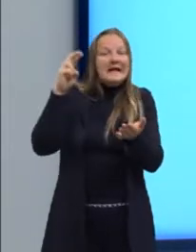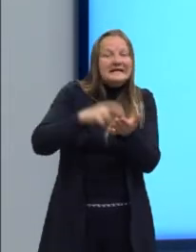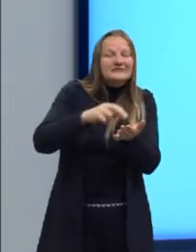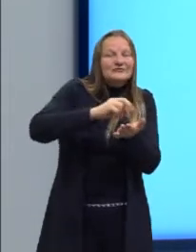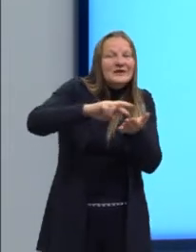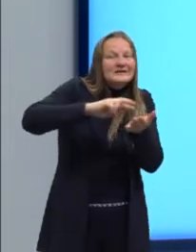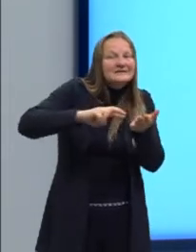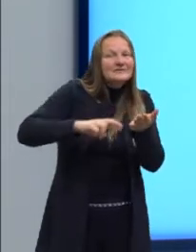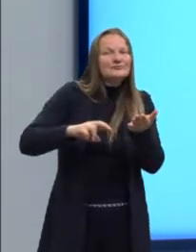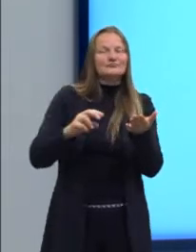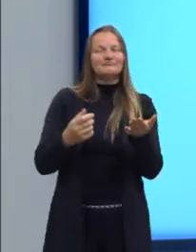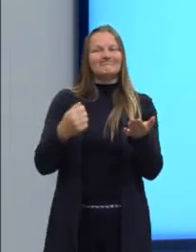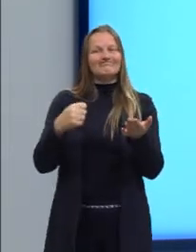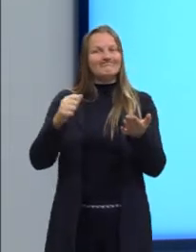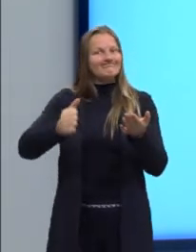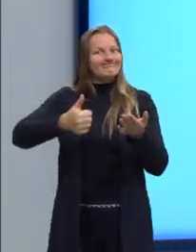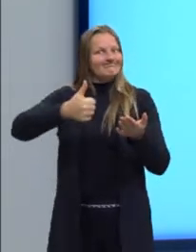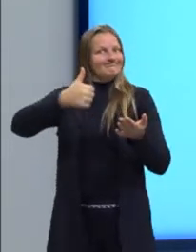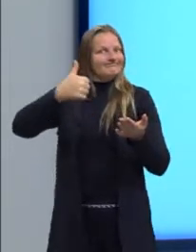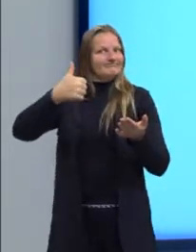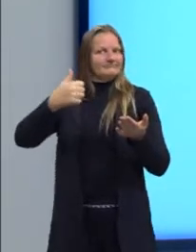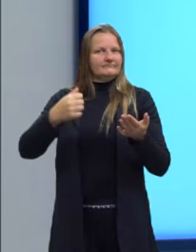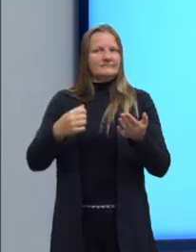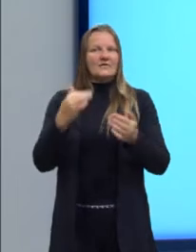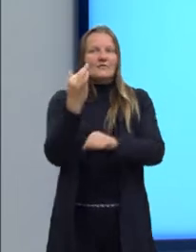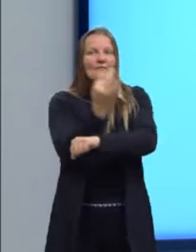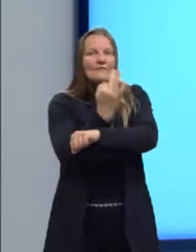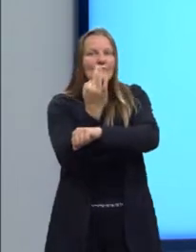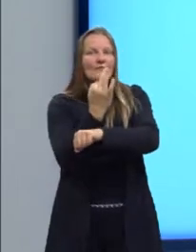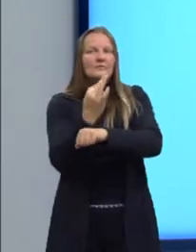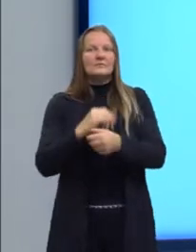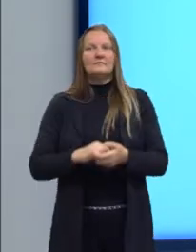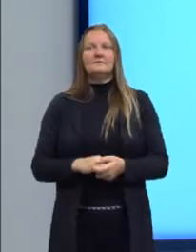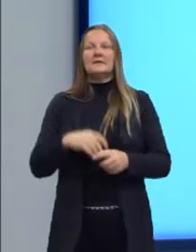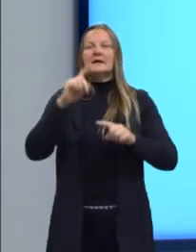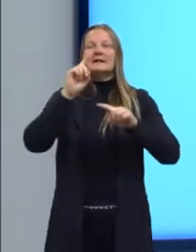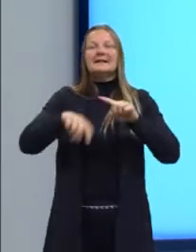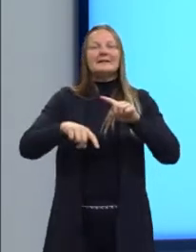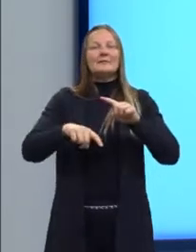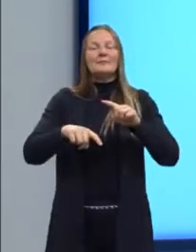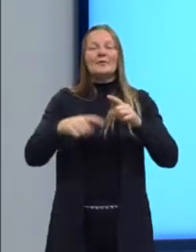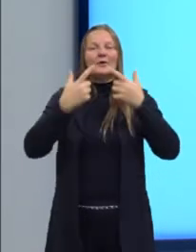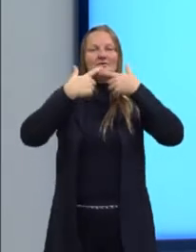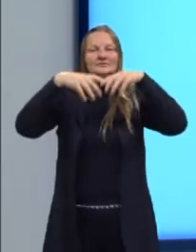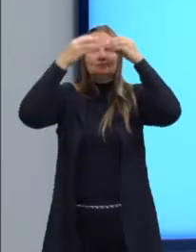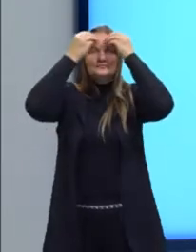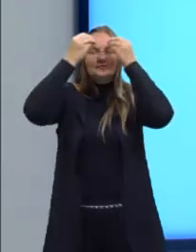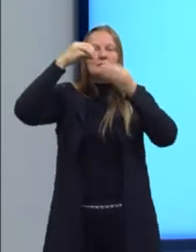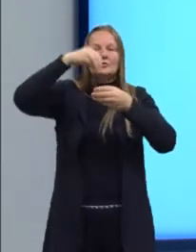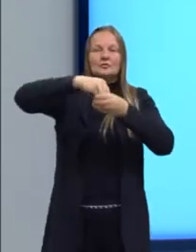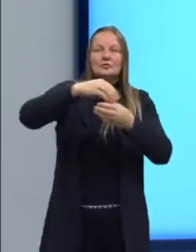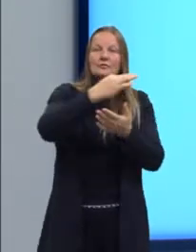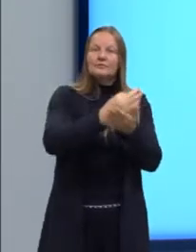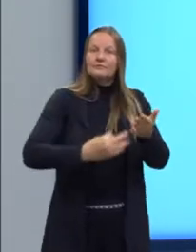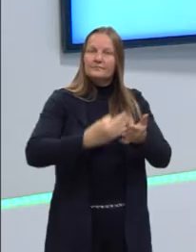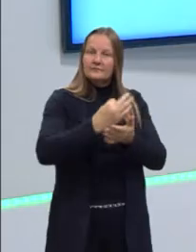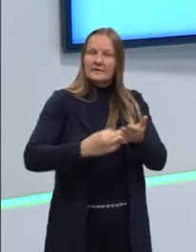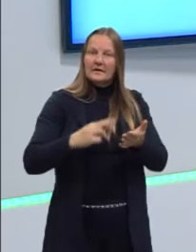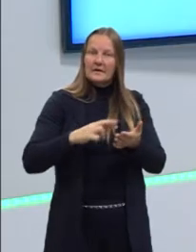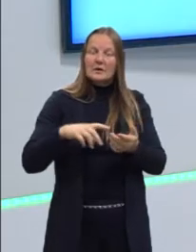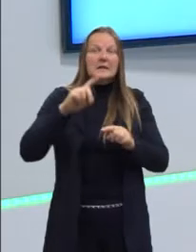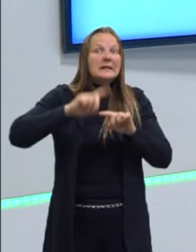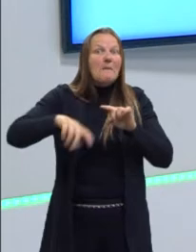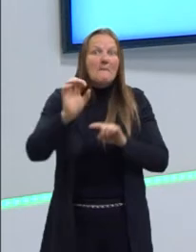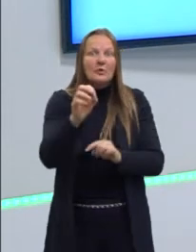cotidiano. O que não pode ter na linguagem usada no texto de redação do Enem?